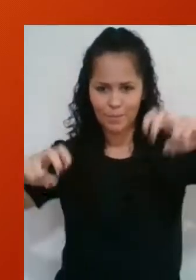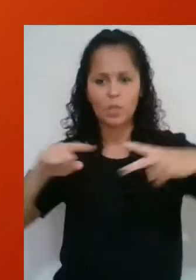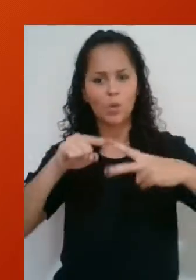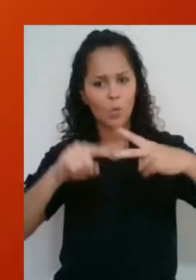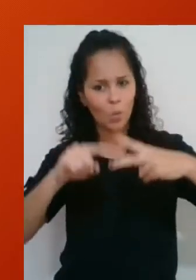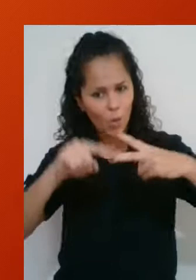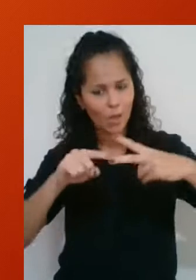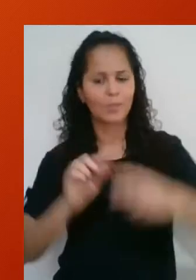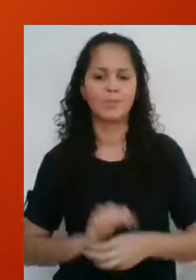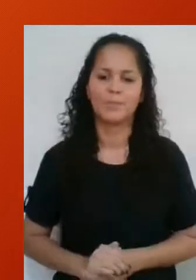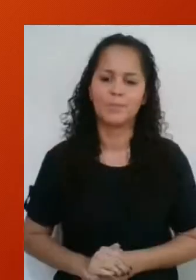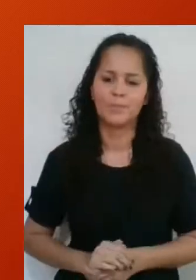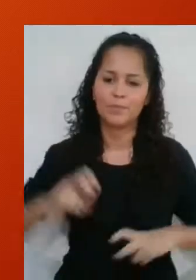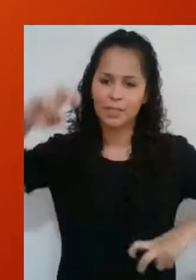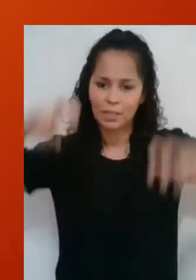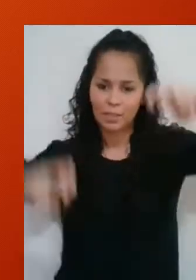gangorra e o solo.